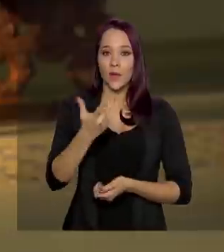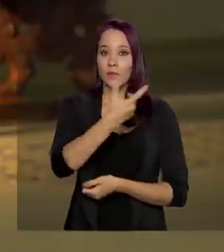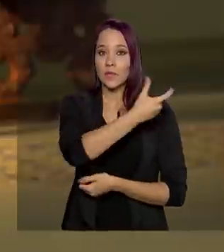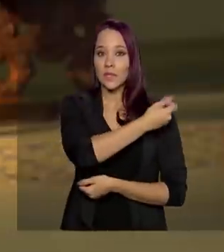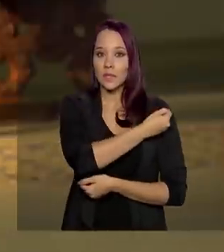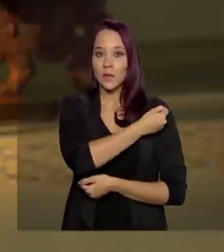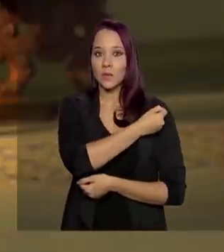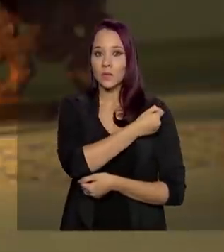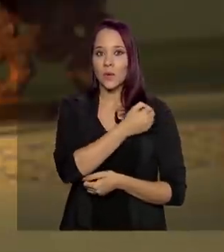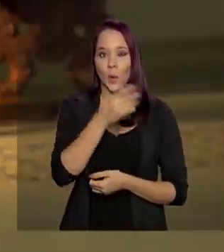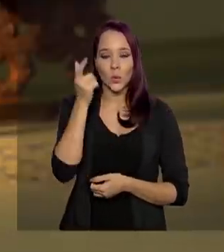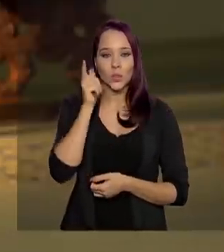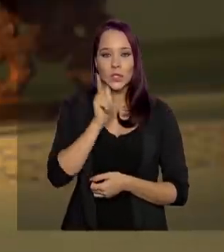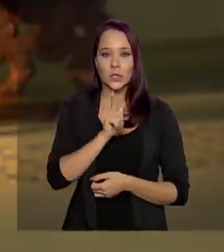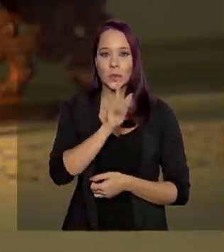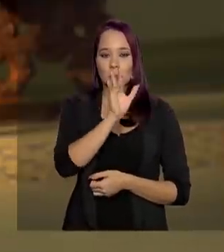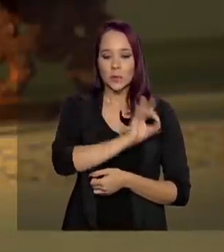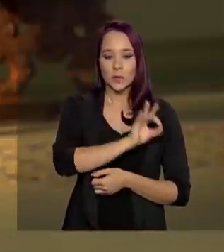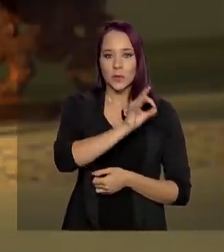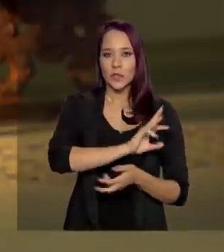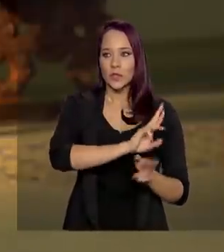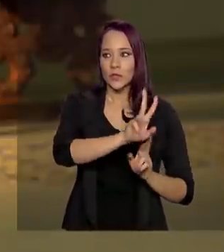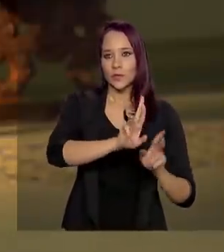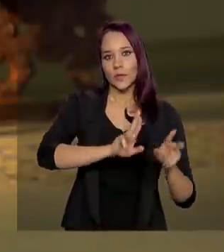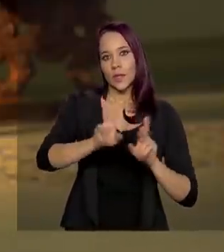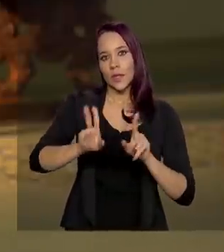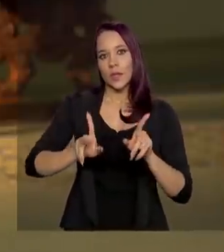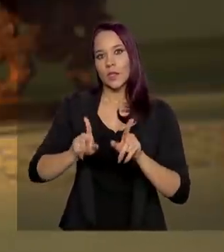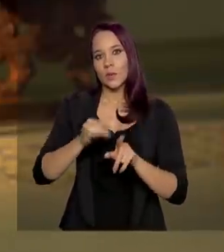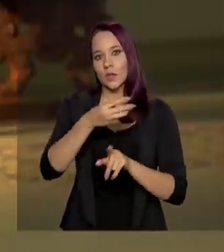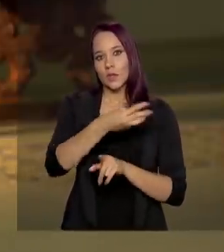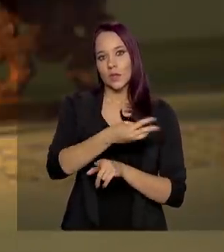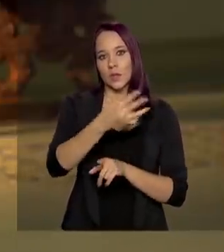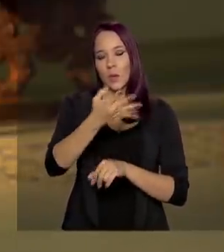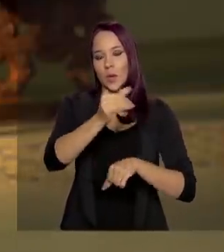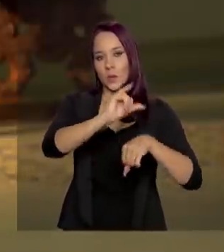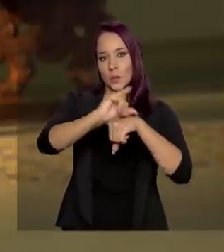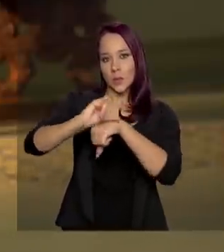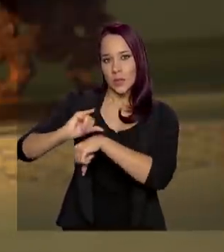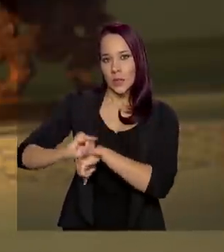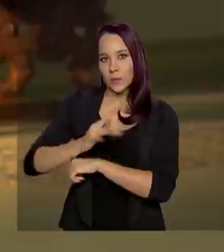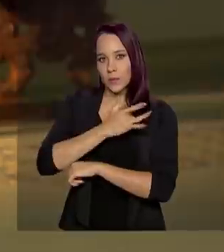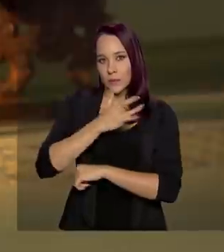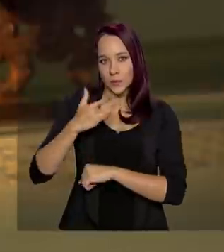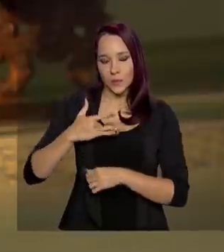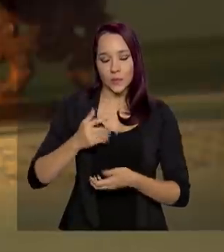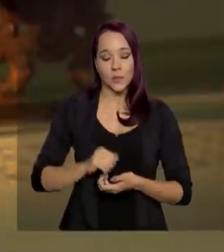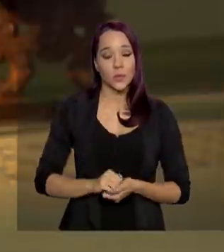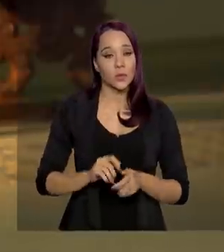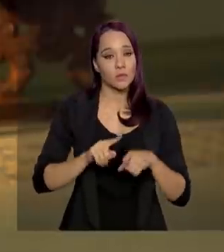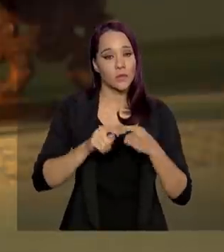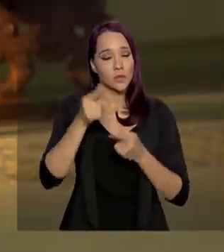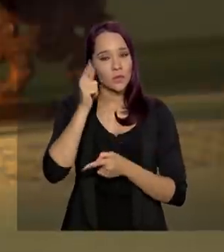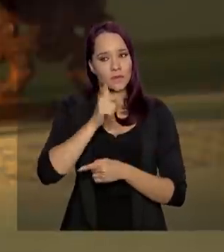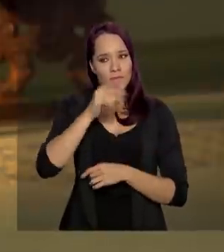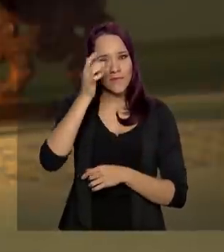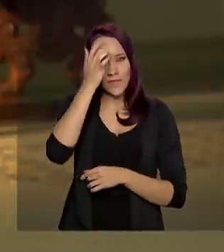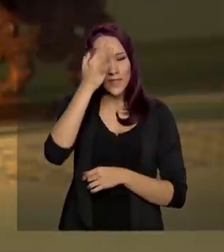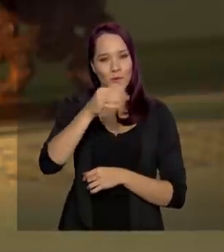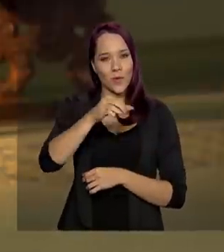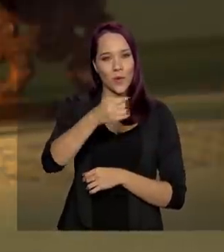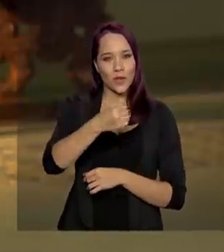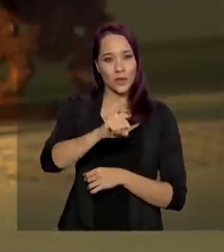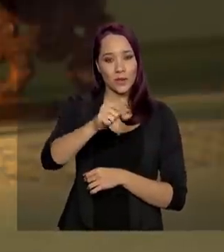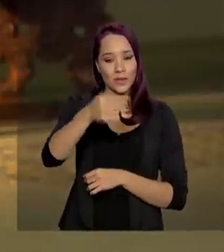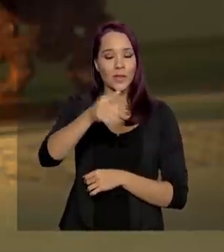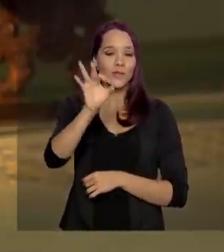atinge índices diferentes dependendo dos 34 distritos. Mas nós passamos aí facilmente dos 87%